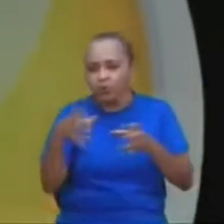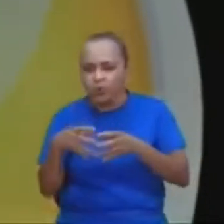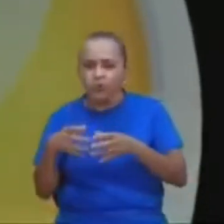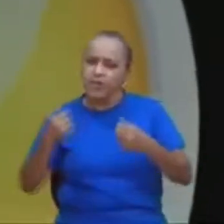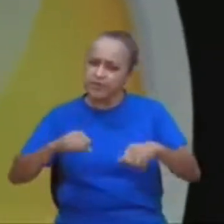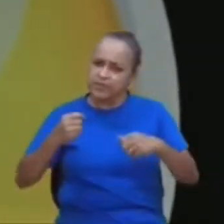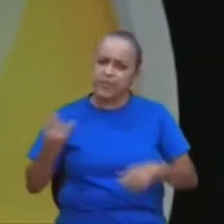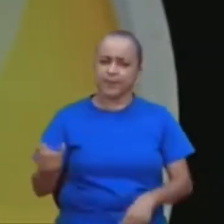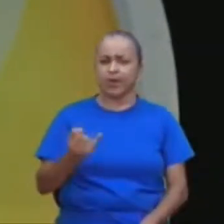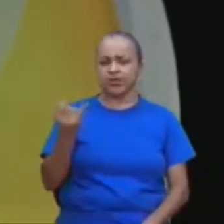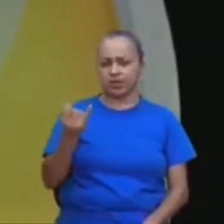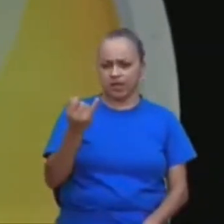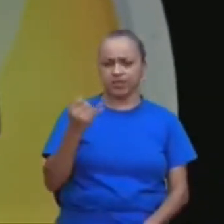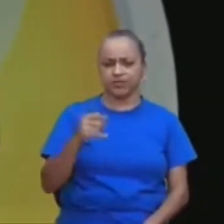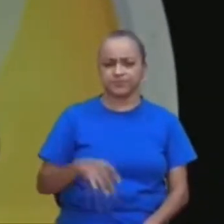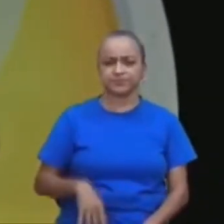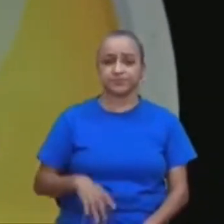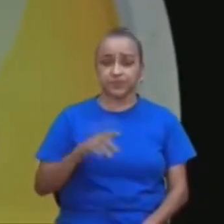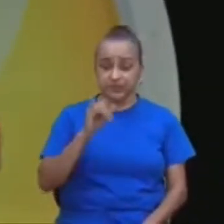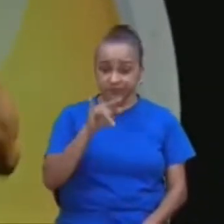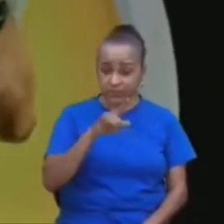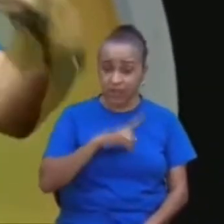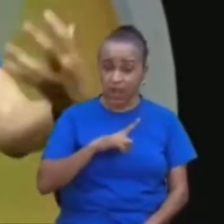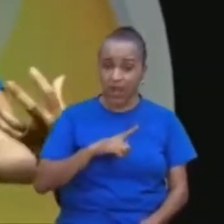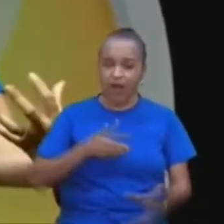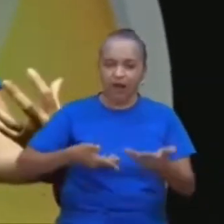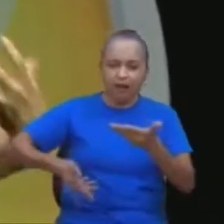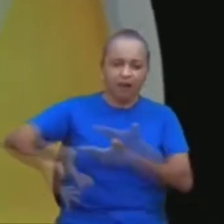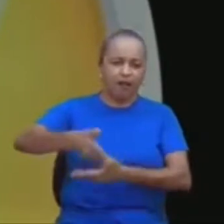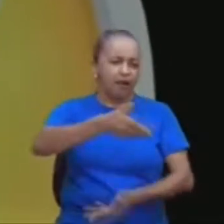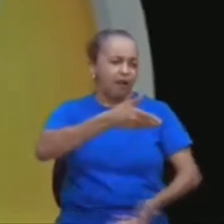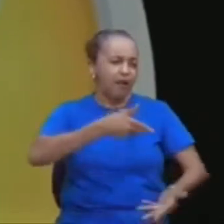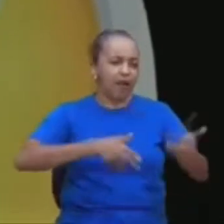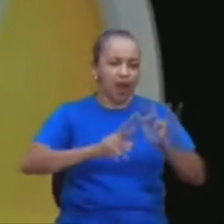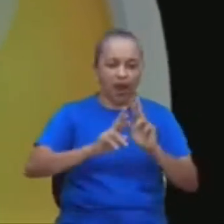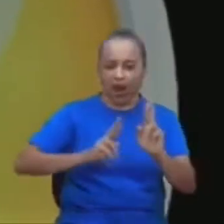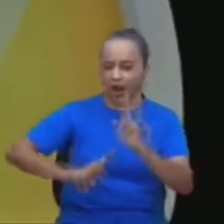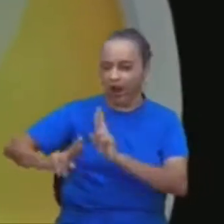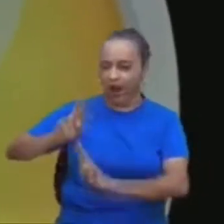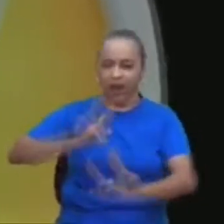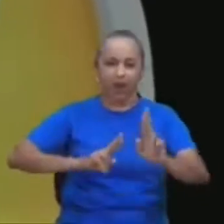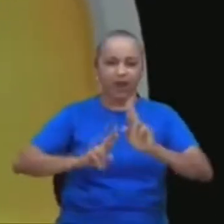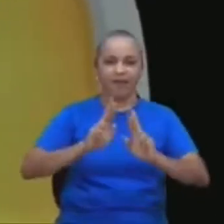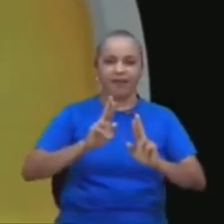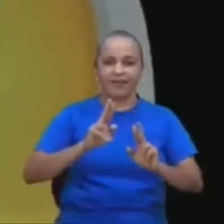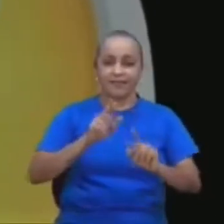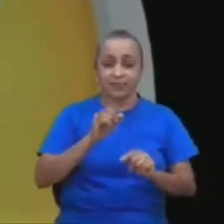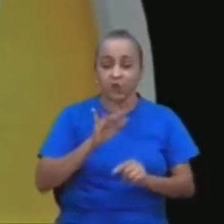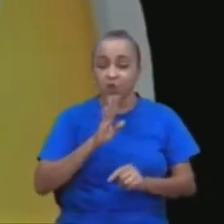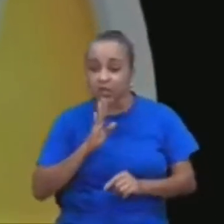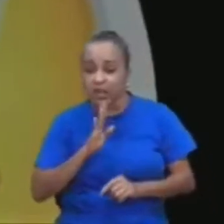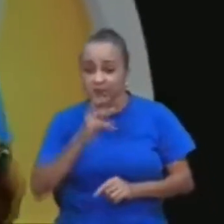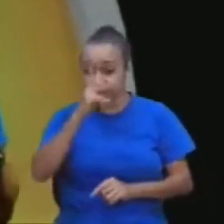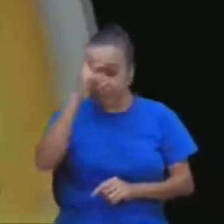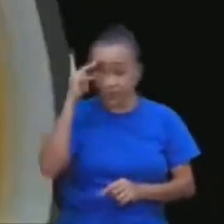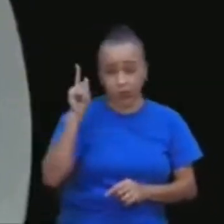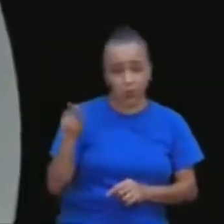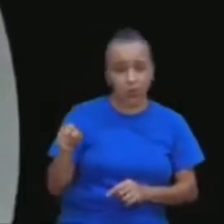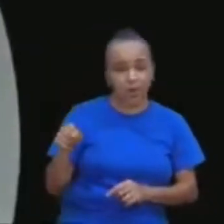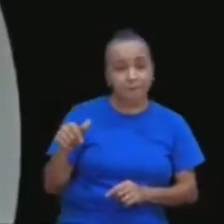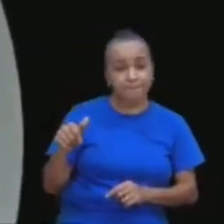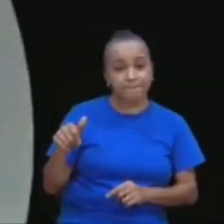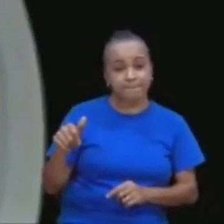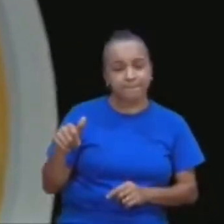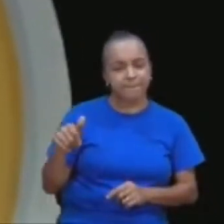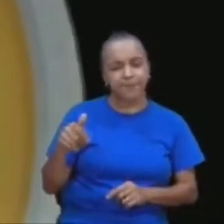as pessoas que tem um bom network, que conhece todo tipo de gente, conhece desde a pessoa mais